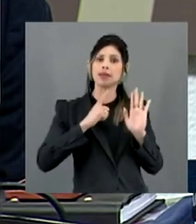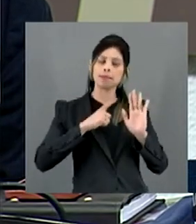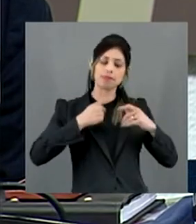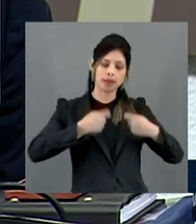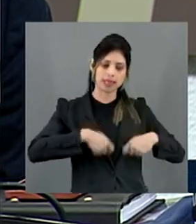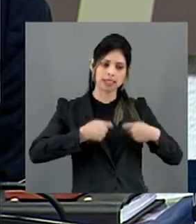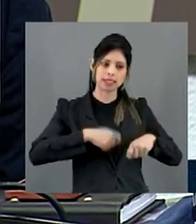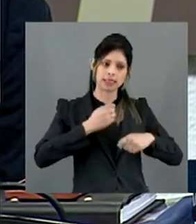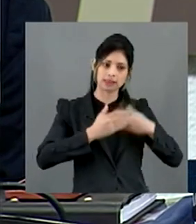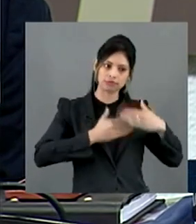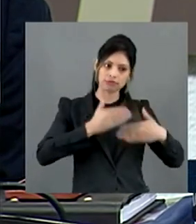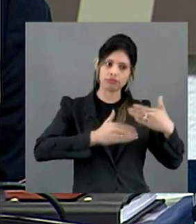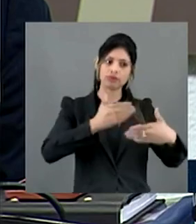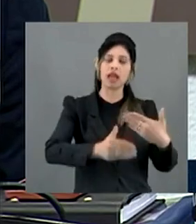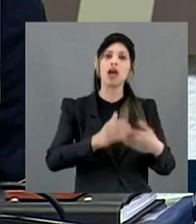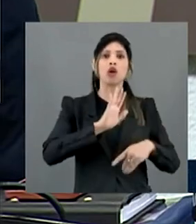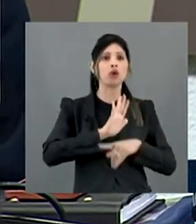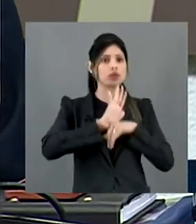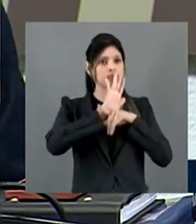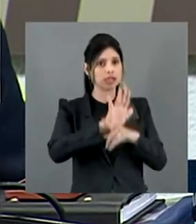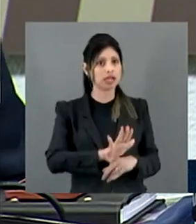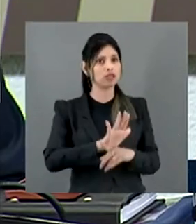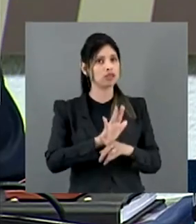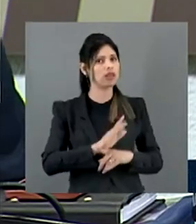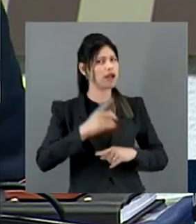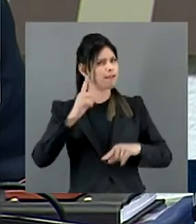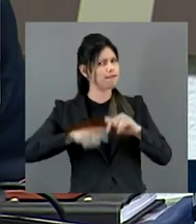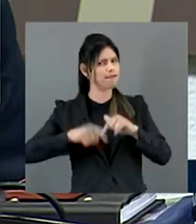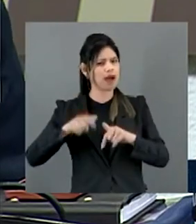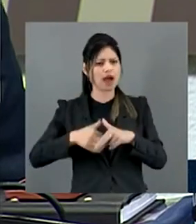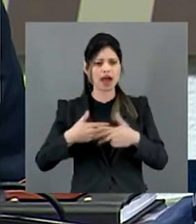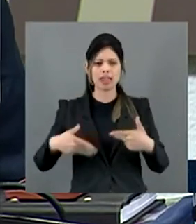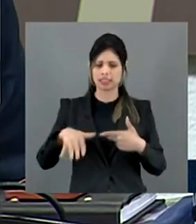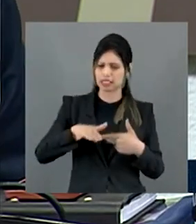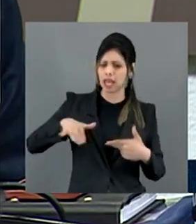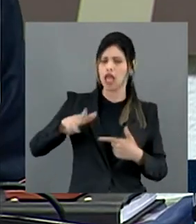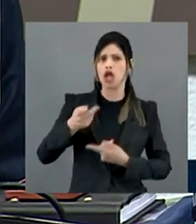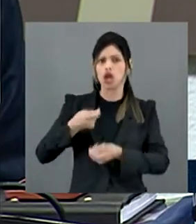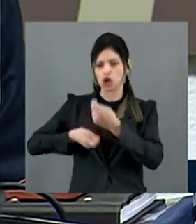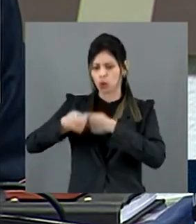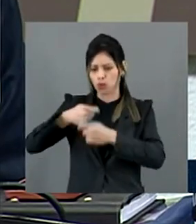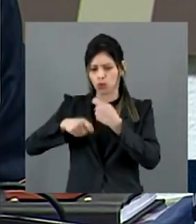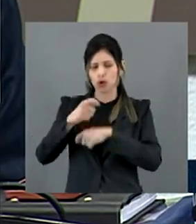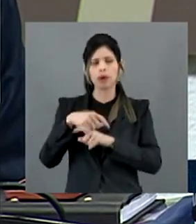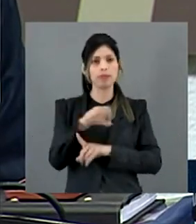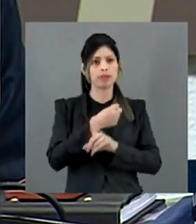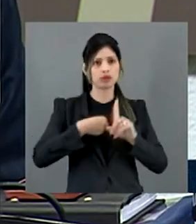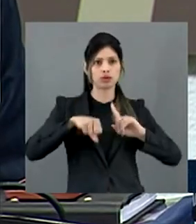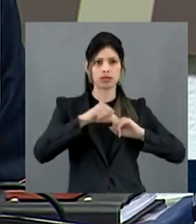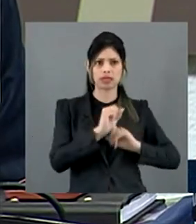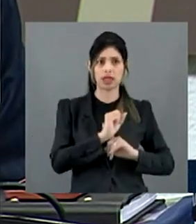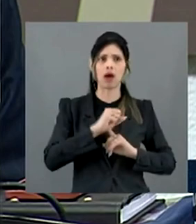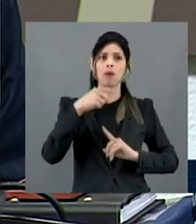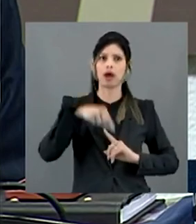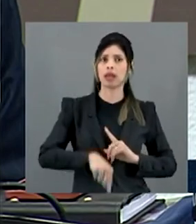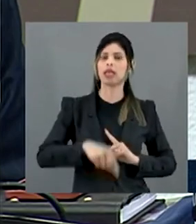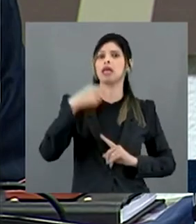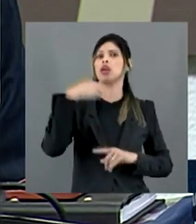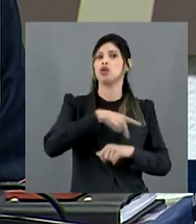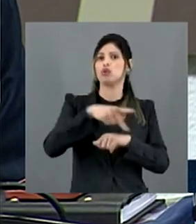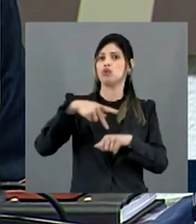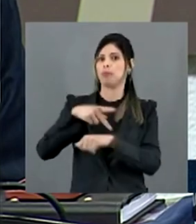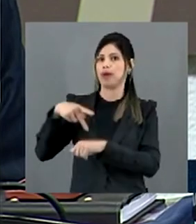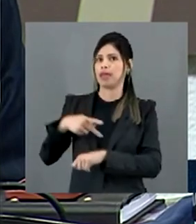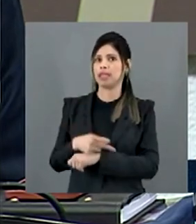capaz de ajudar nas diferentes dinâmicas econômicas, sociais do nosso país. Nós somos um país com